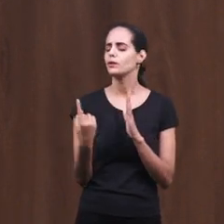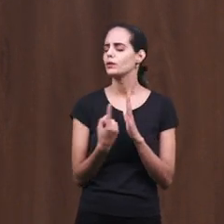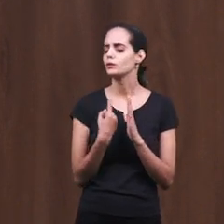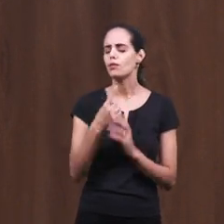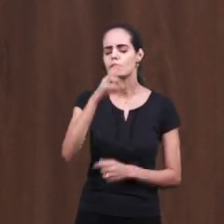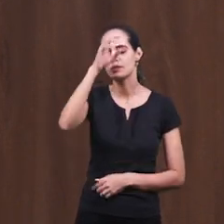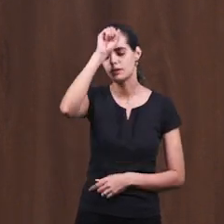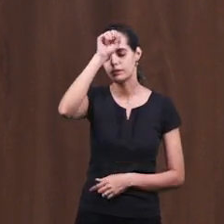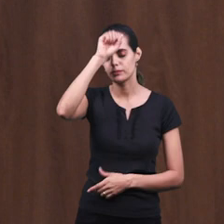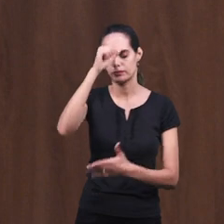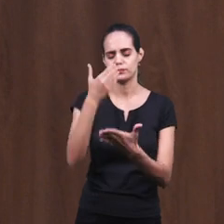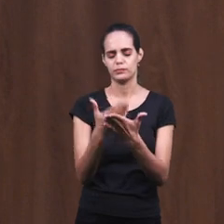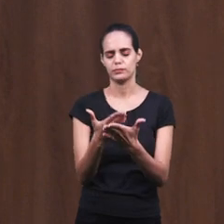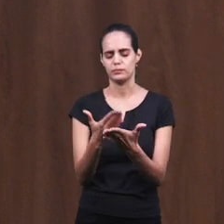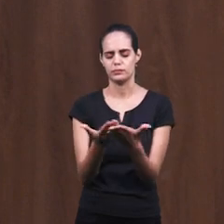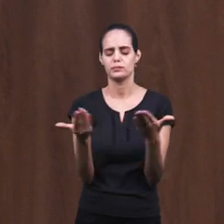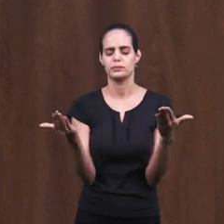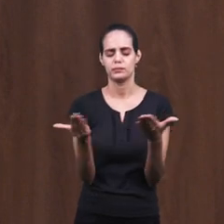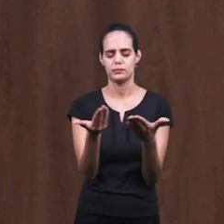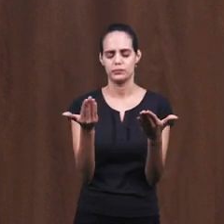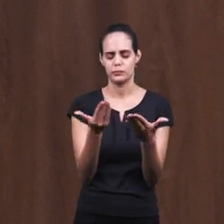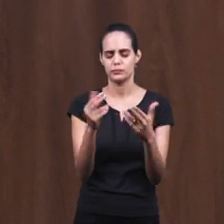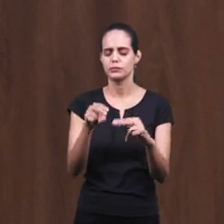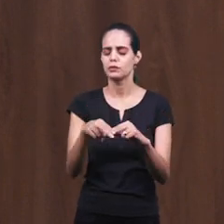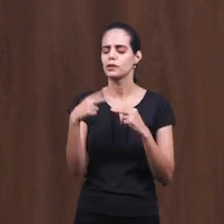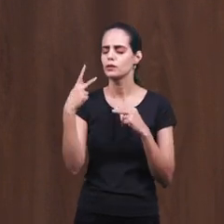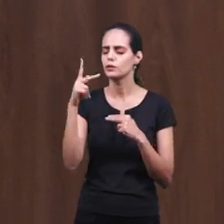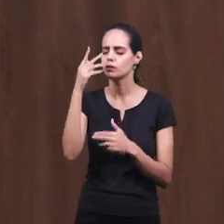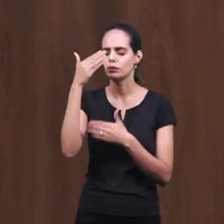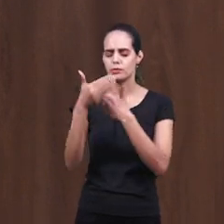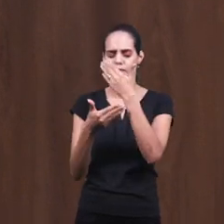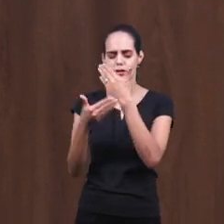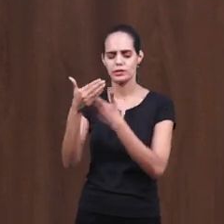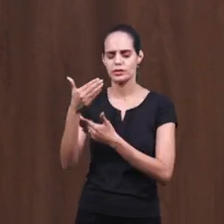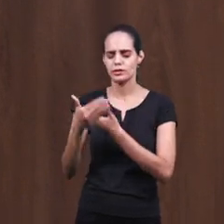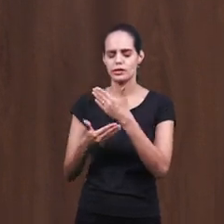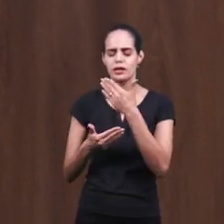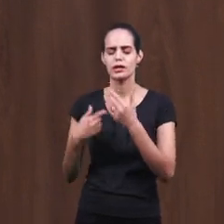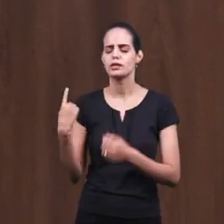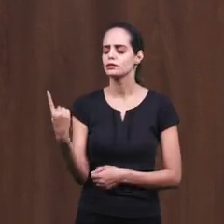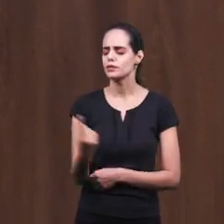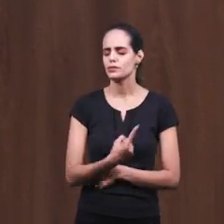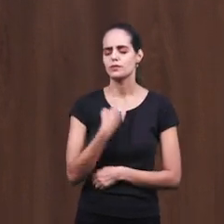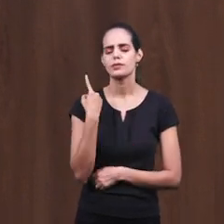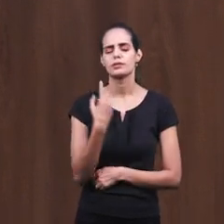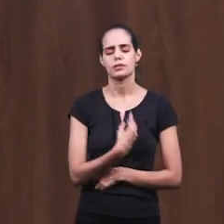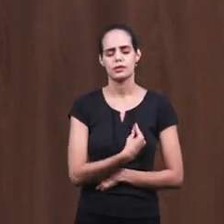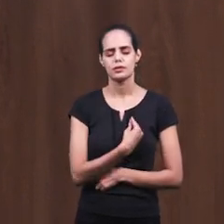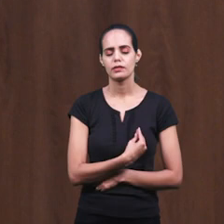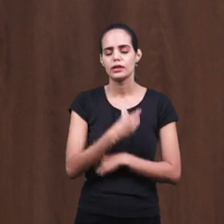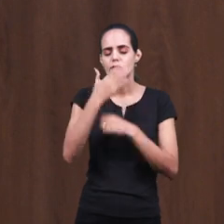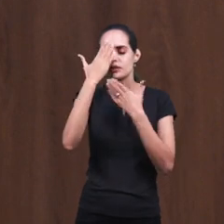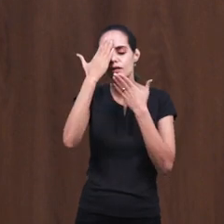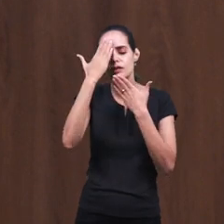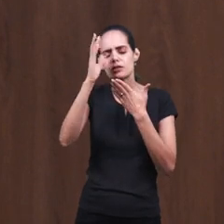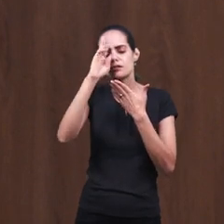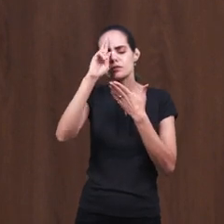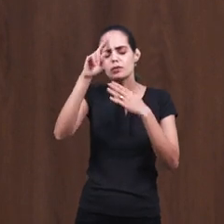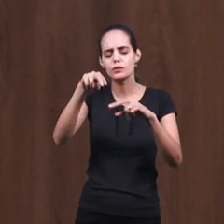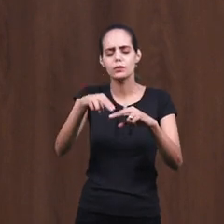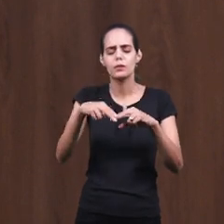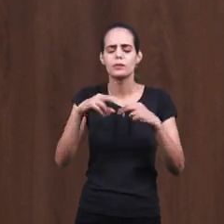nós aprendemos Nesta aula Pela tua presença No nosso meio maravilhosa Senhor nós te